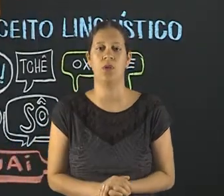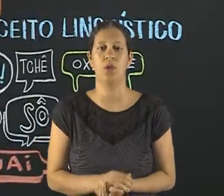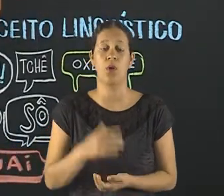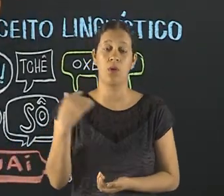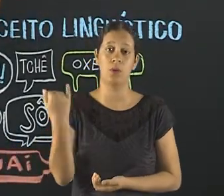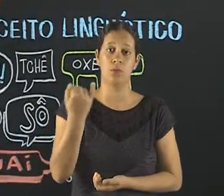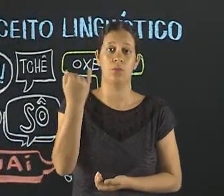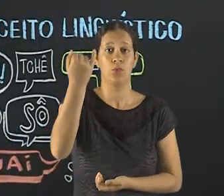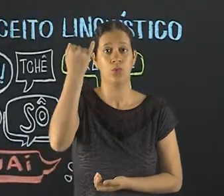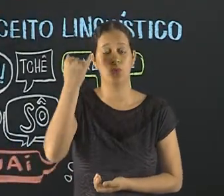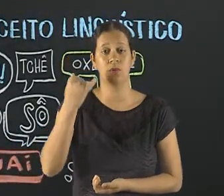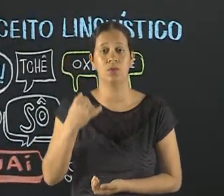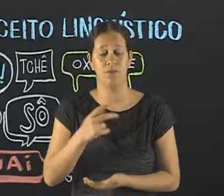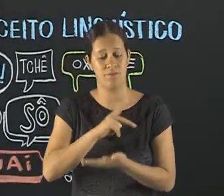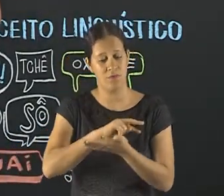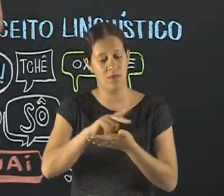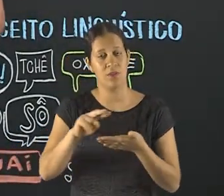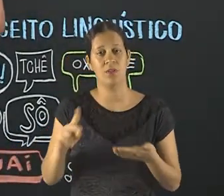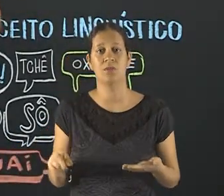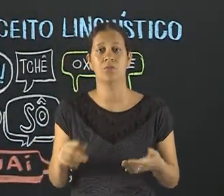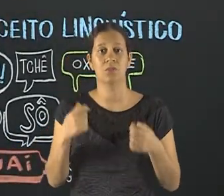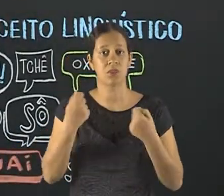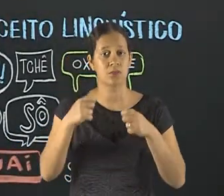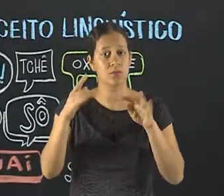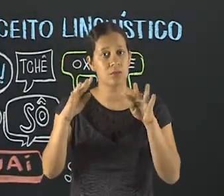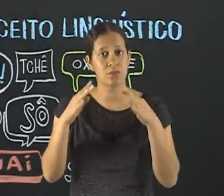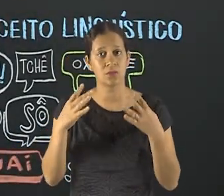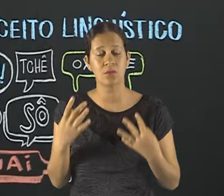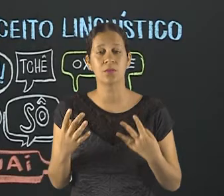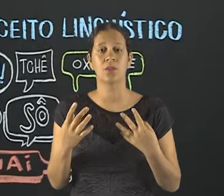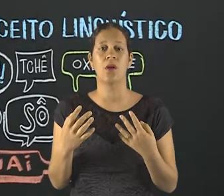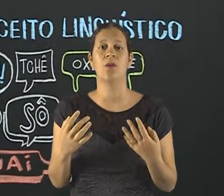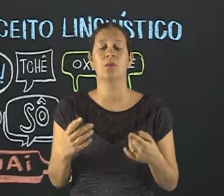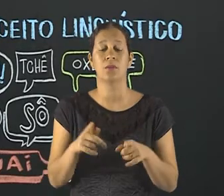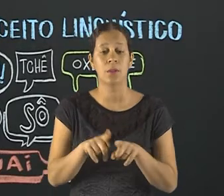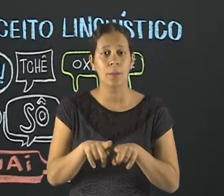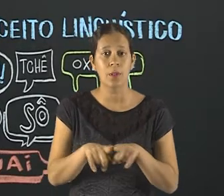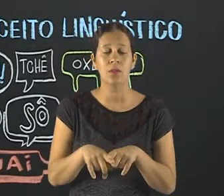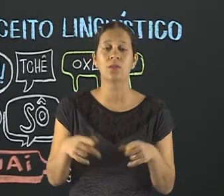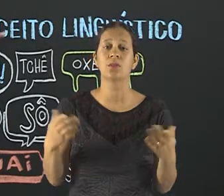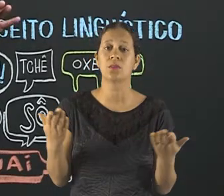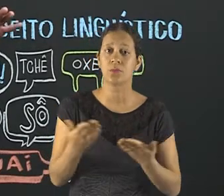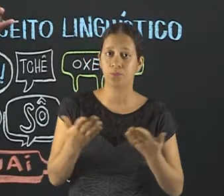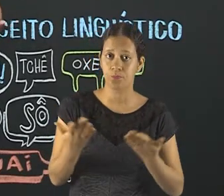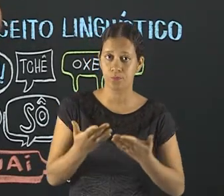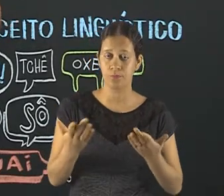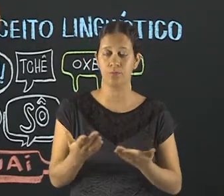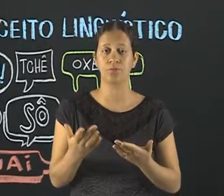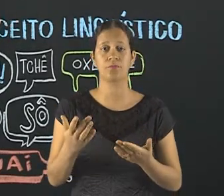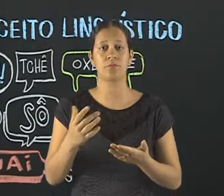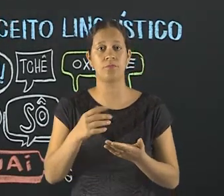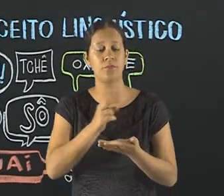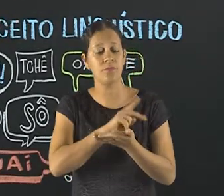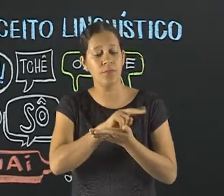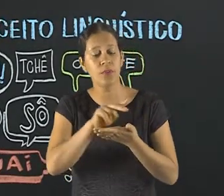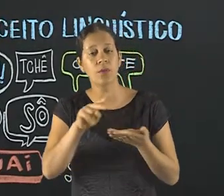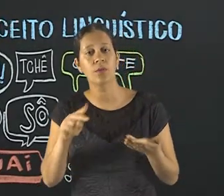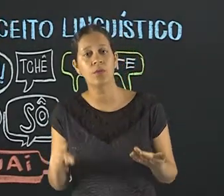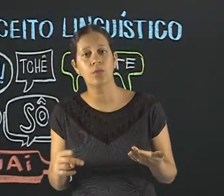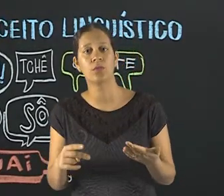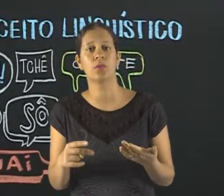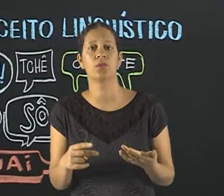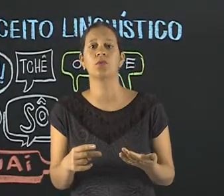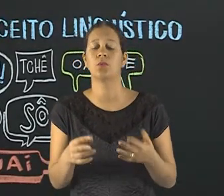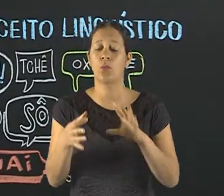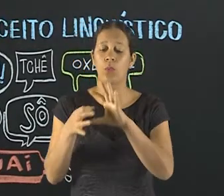Outra variedade importantíssima, e essa a gente tem que ficar bem atento, é a variedade situacional. Como o próprio nome diz, essa variedade vai ser